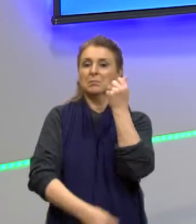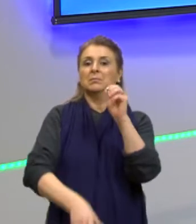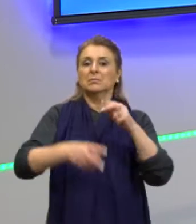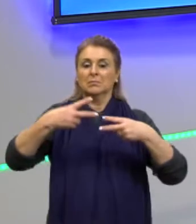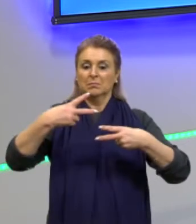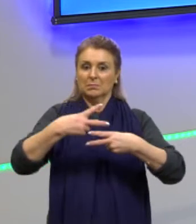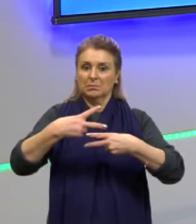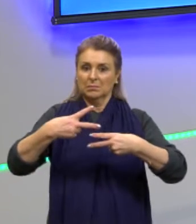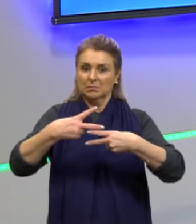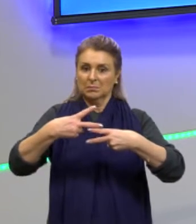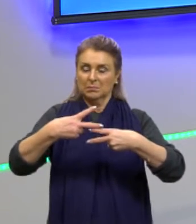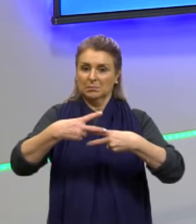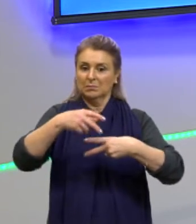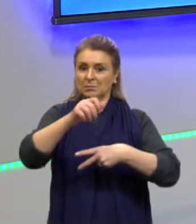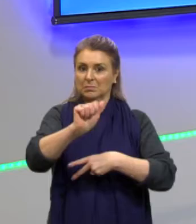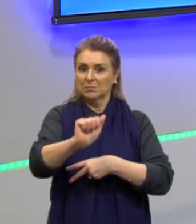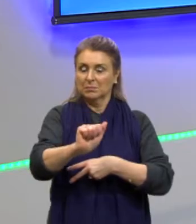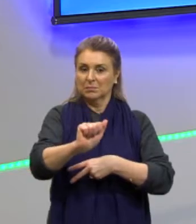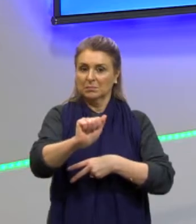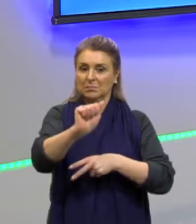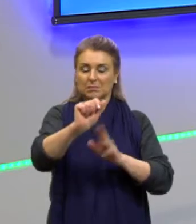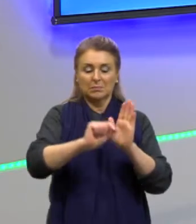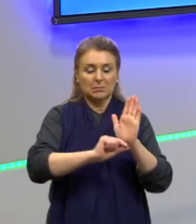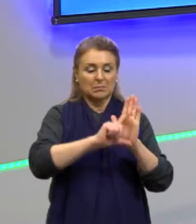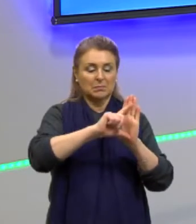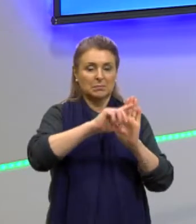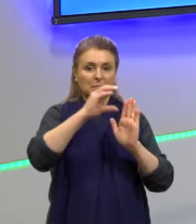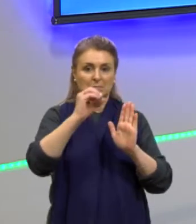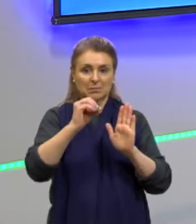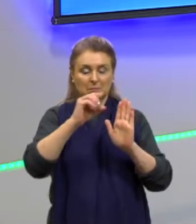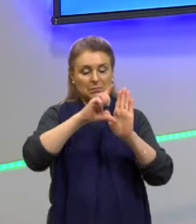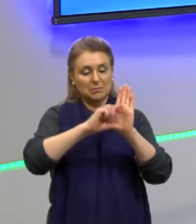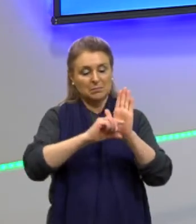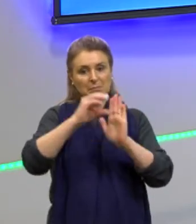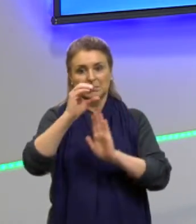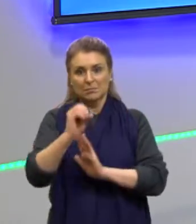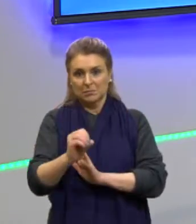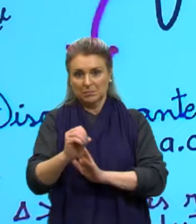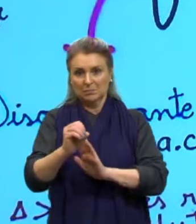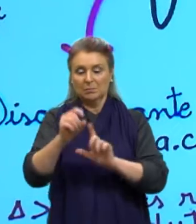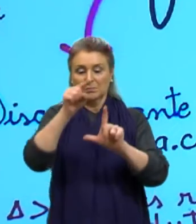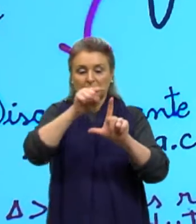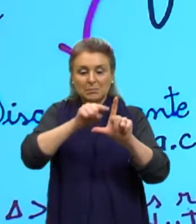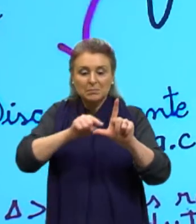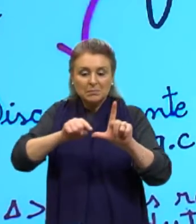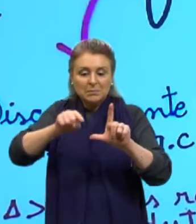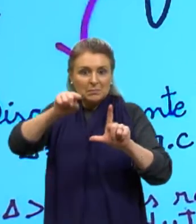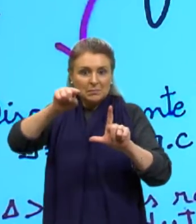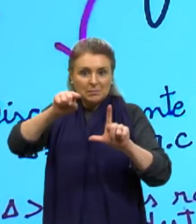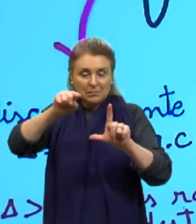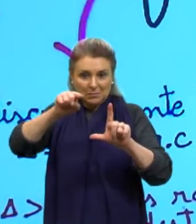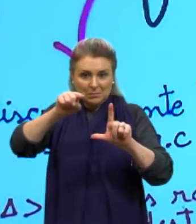coeficientes, do coeficiente A, maior que zero e menor que zero, para dar a concavidade da parábola.